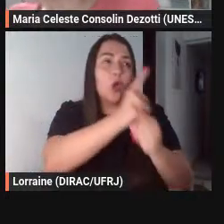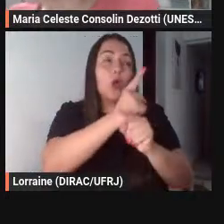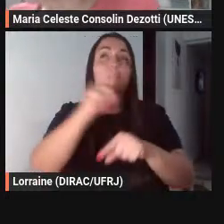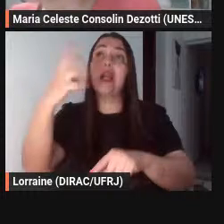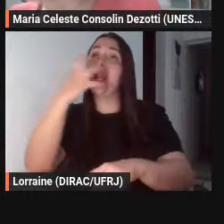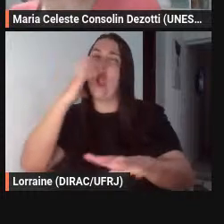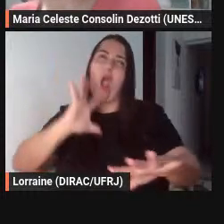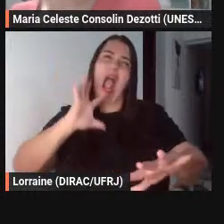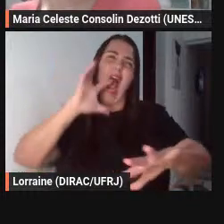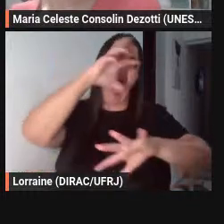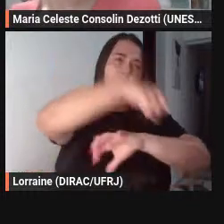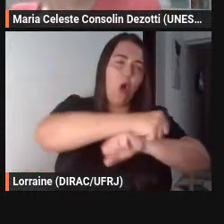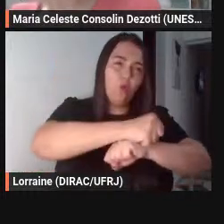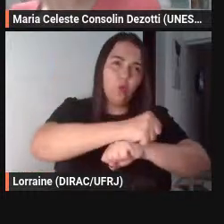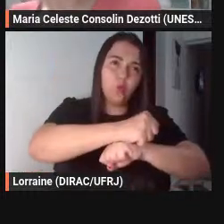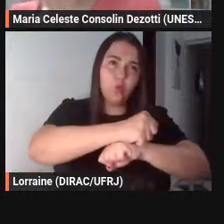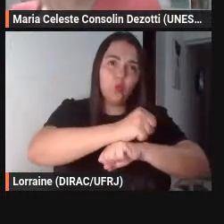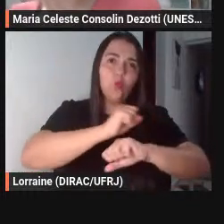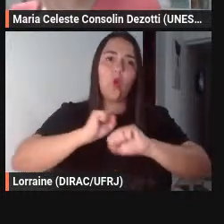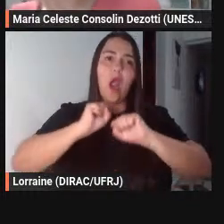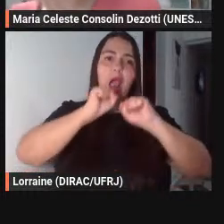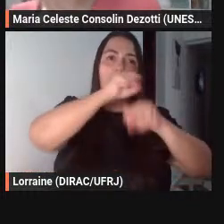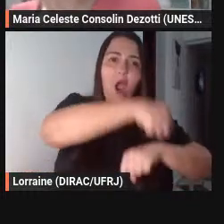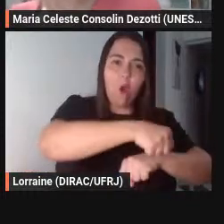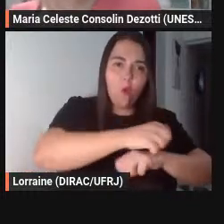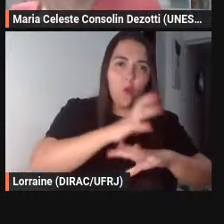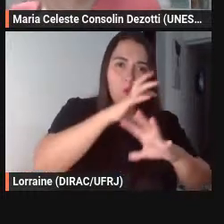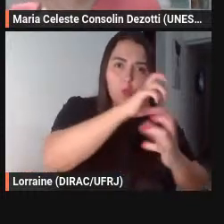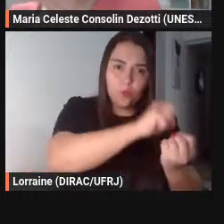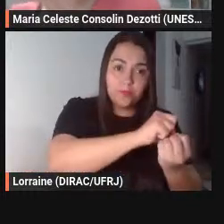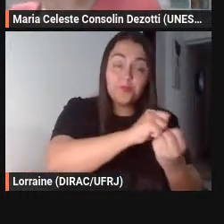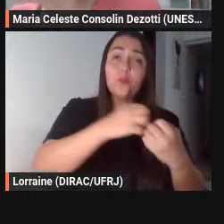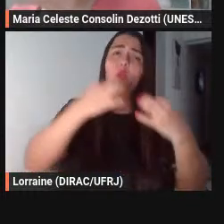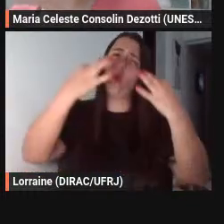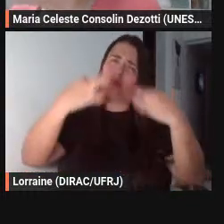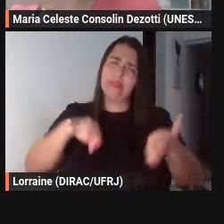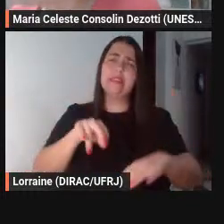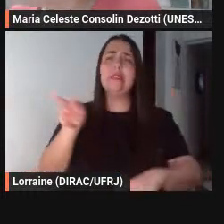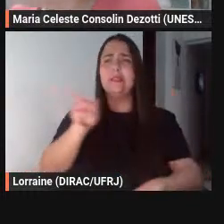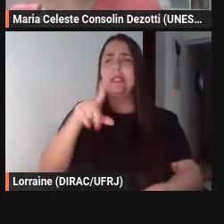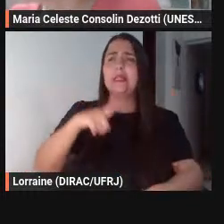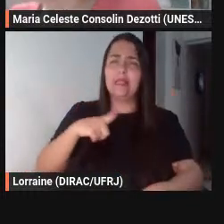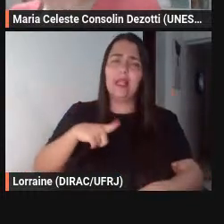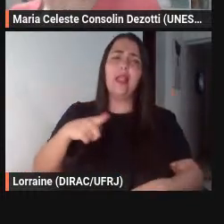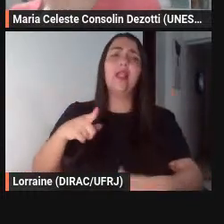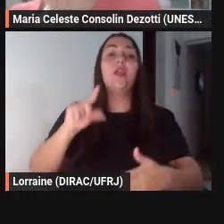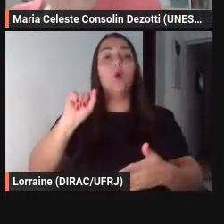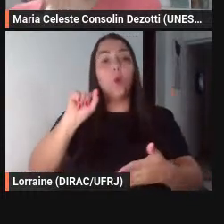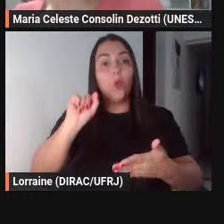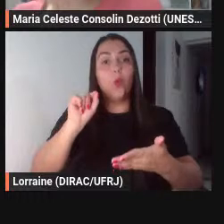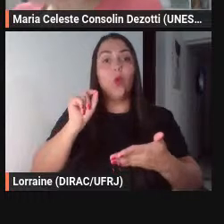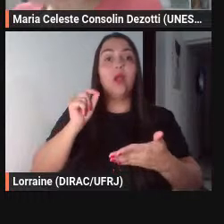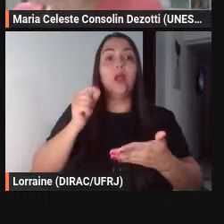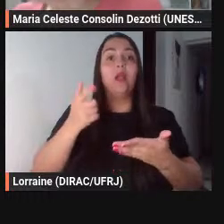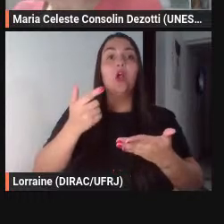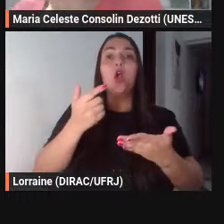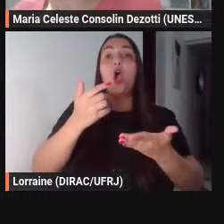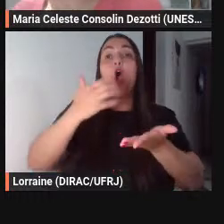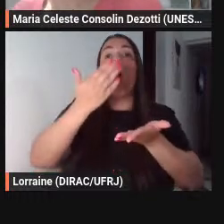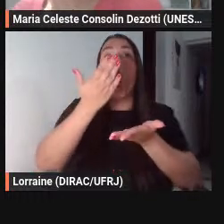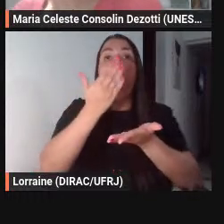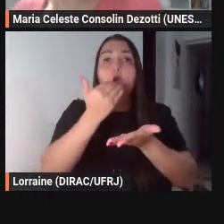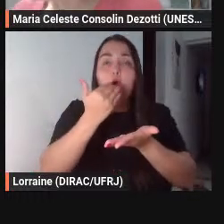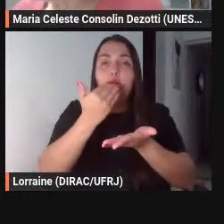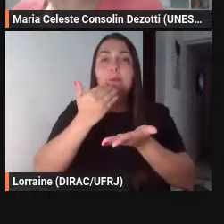agarrando-as de certo cada um deles recebia uma porção separada em conformidade com o mérito